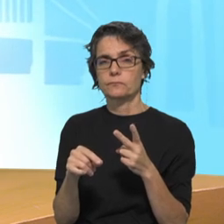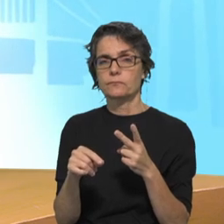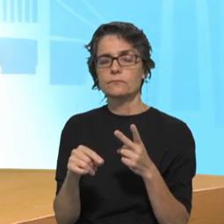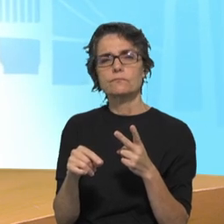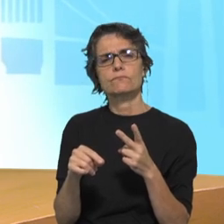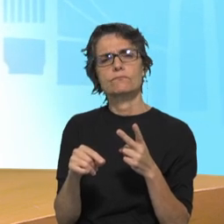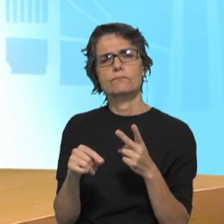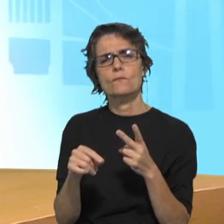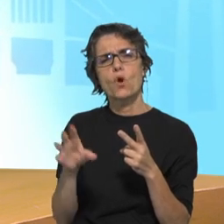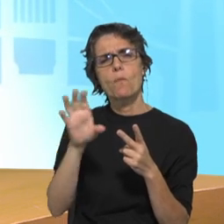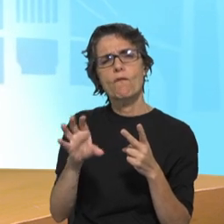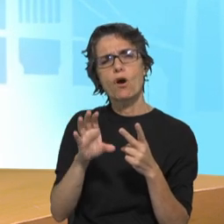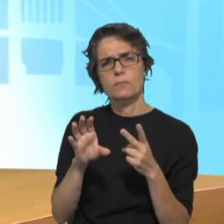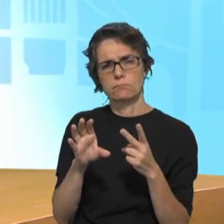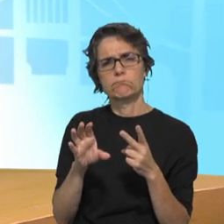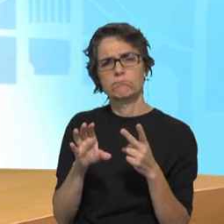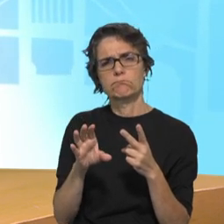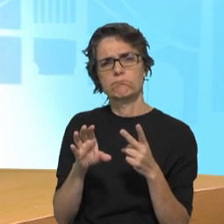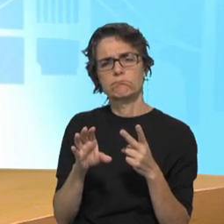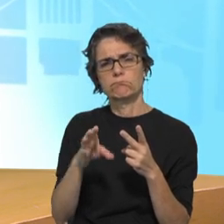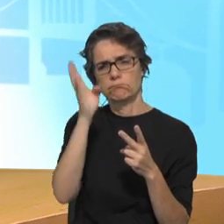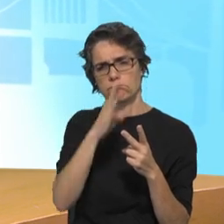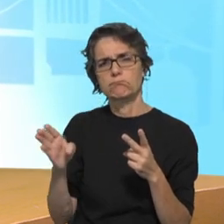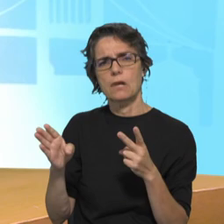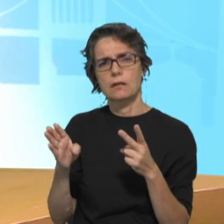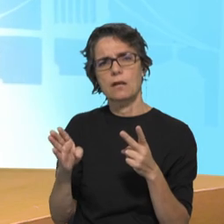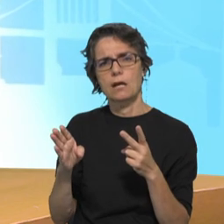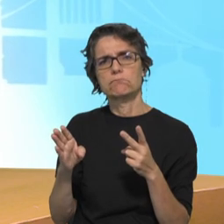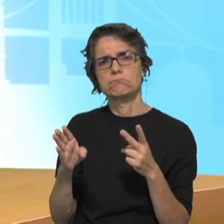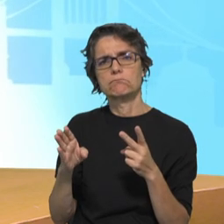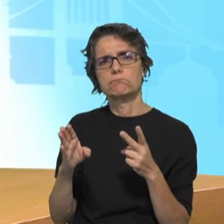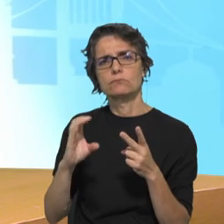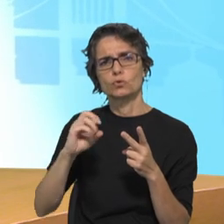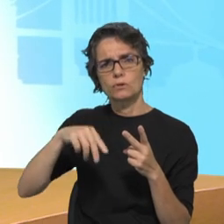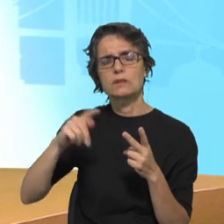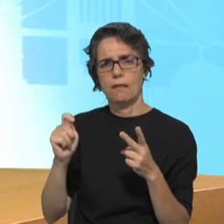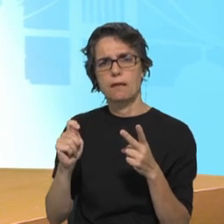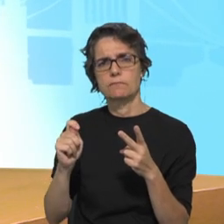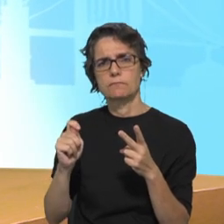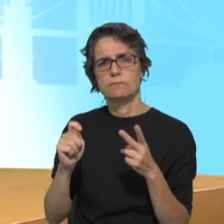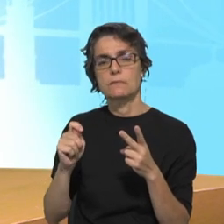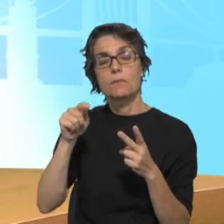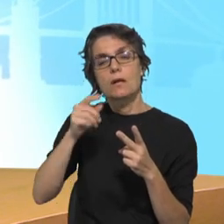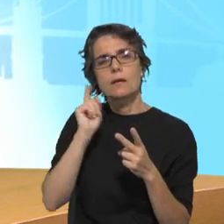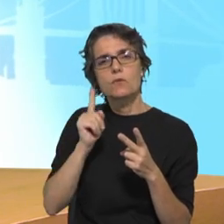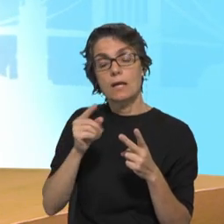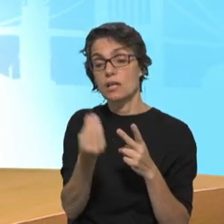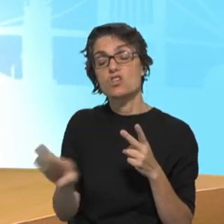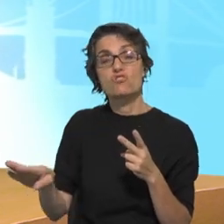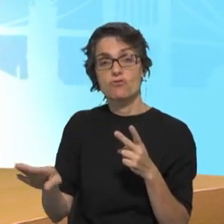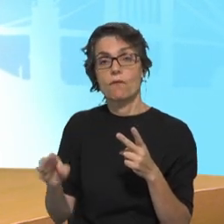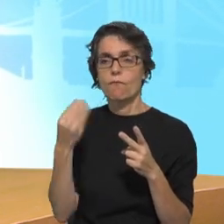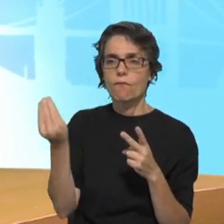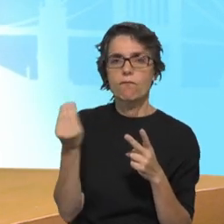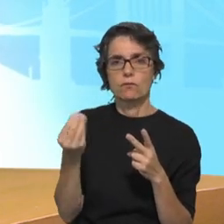correta e aprofundada do método discutista. A força deste movimento é o seu método onde as crianças e os jovens são